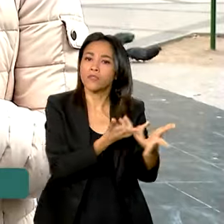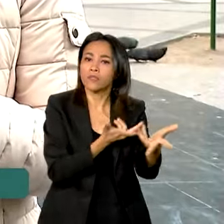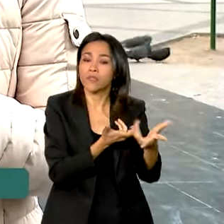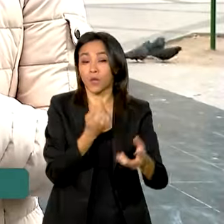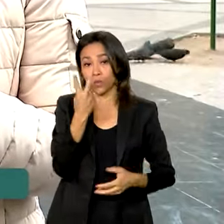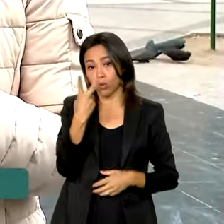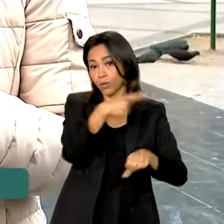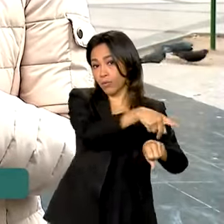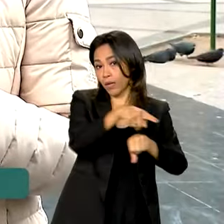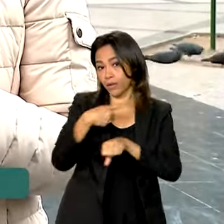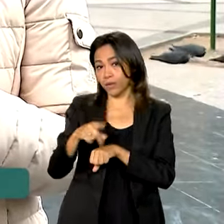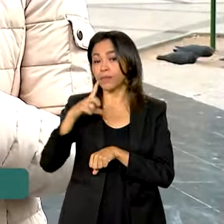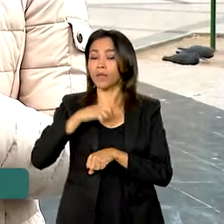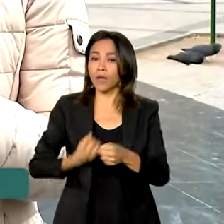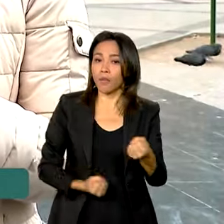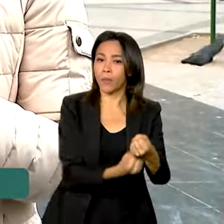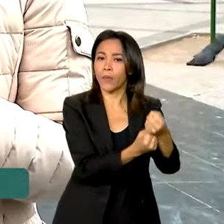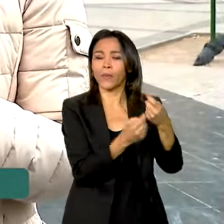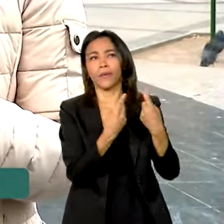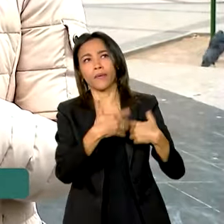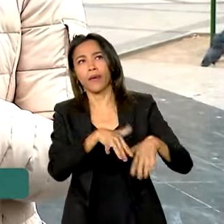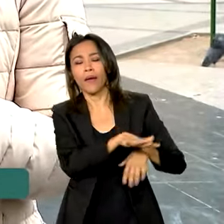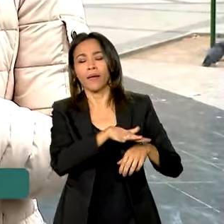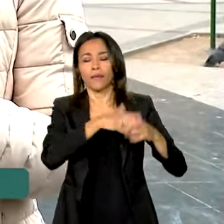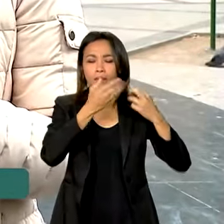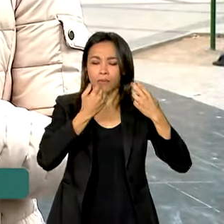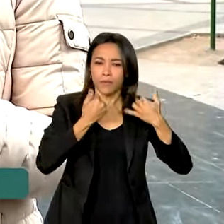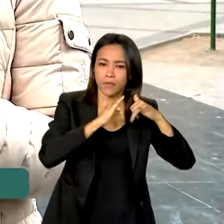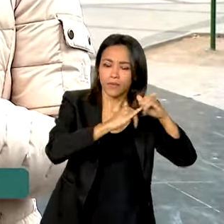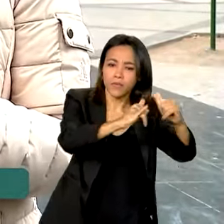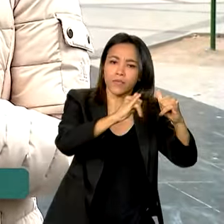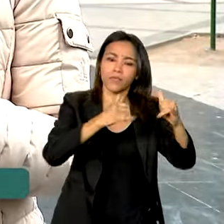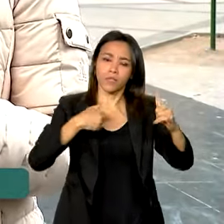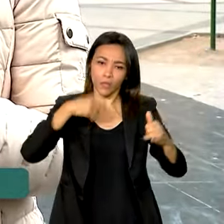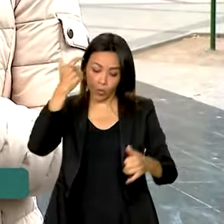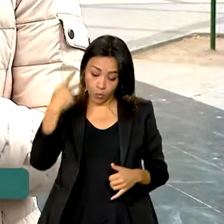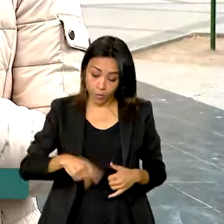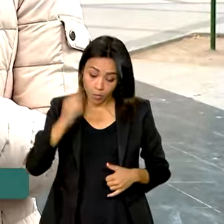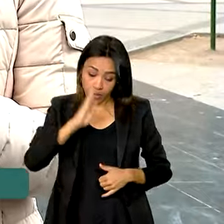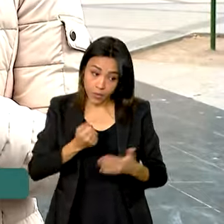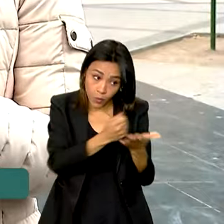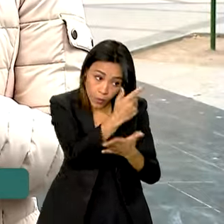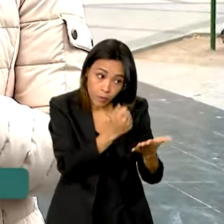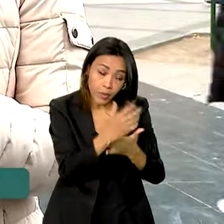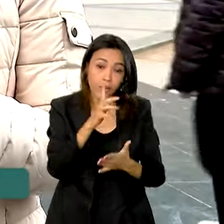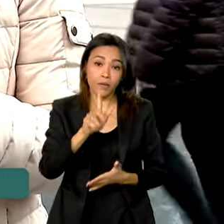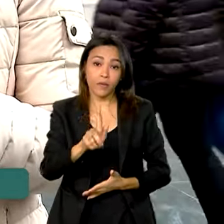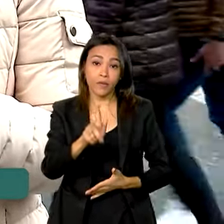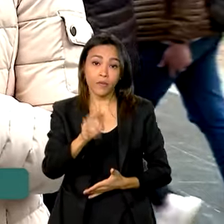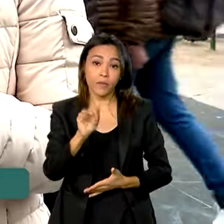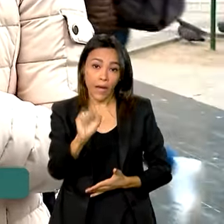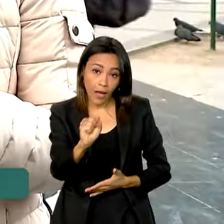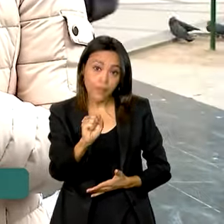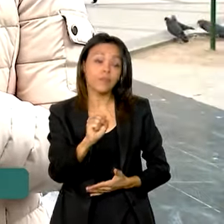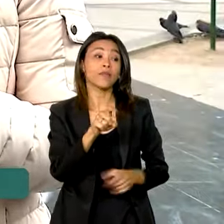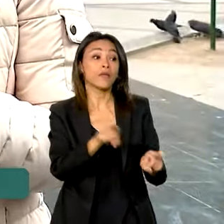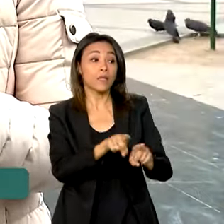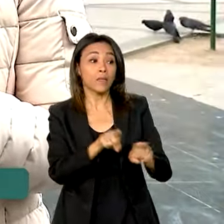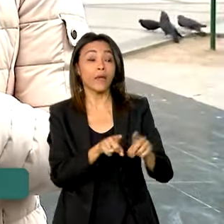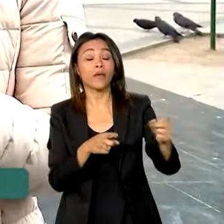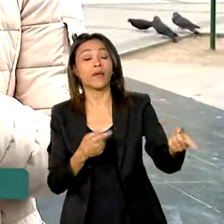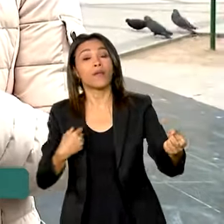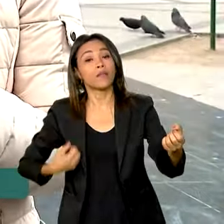países têm cooperação em áreas como energia, com o Brasil comprando gás natural da Bolívia, e cooperação também em